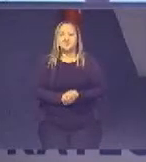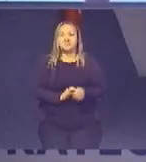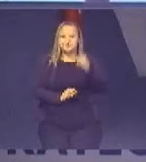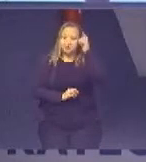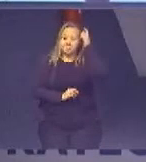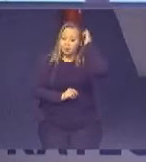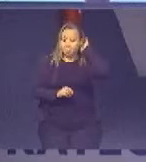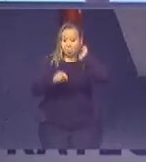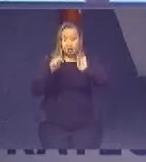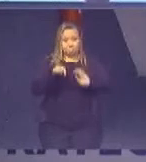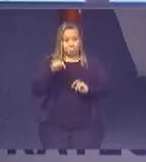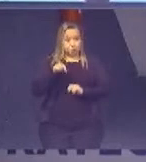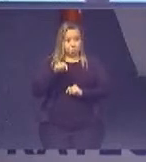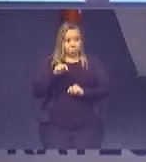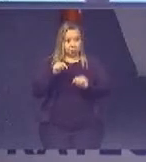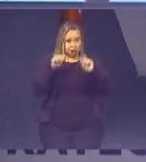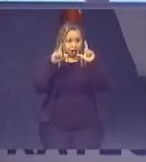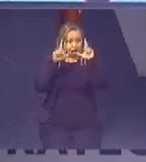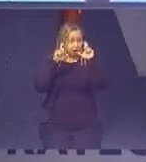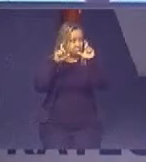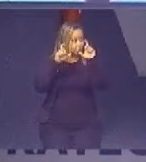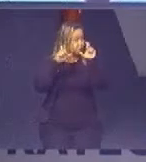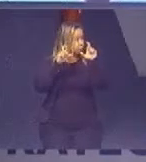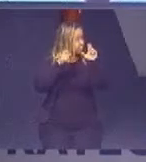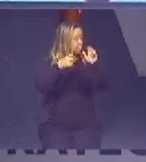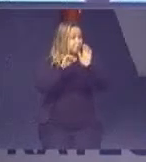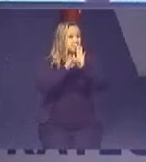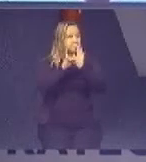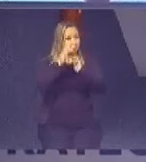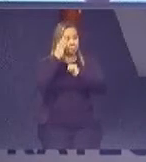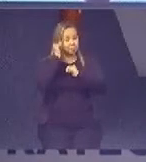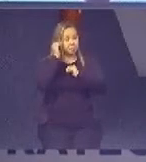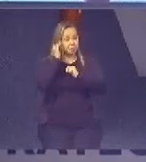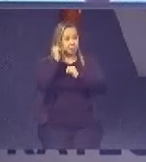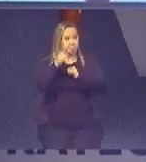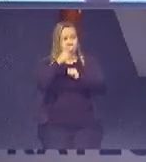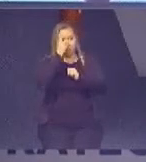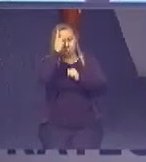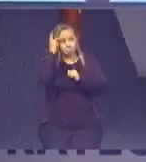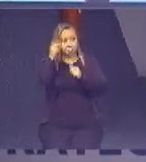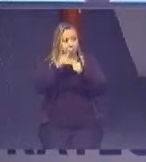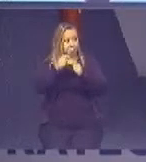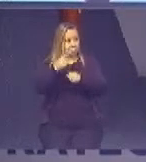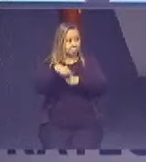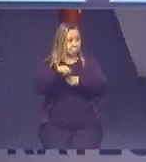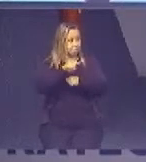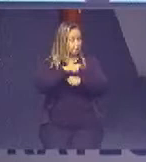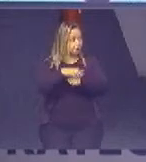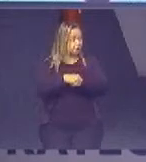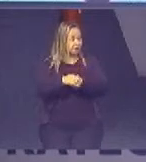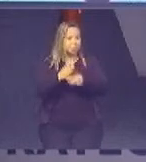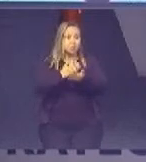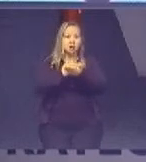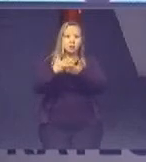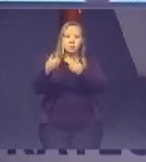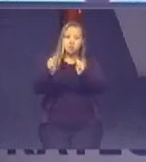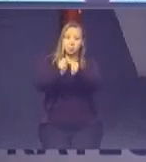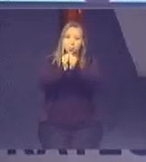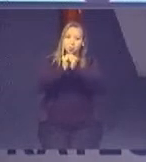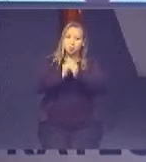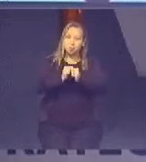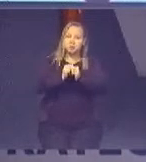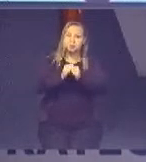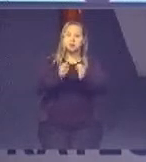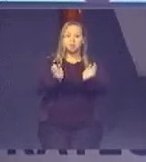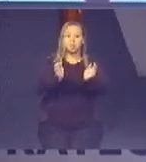Aqui, nessa fotografia ali embaixo vocês vão identificar uma pessoa que está aqui no recinto e que começou comigo na condição de